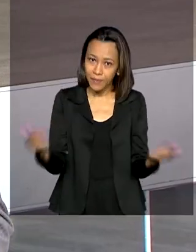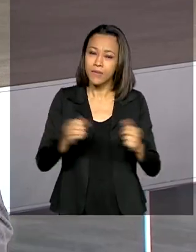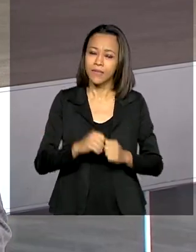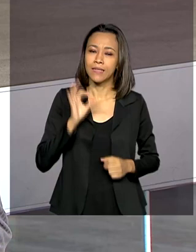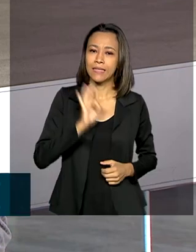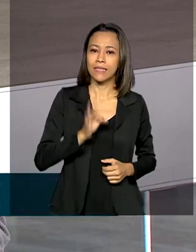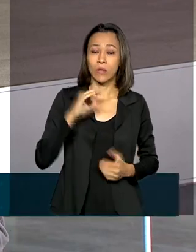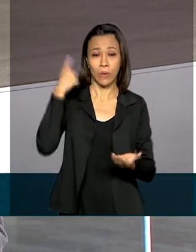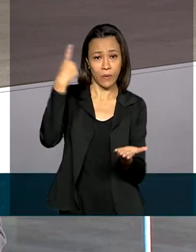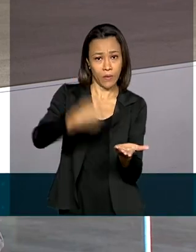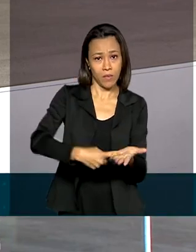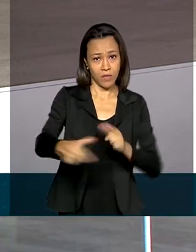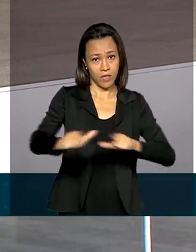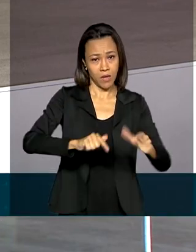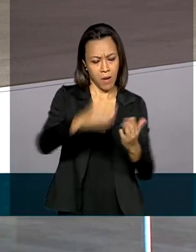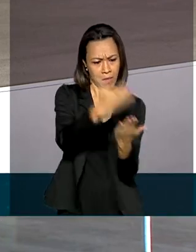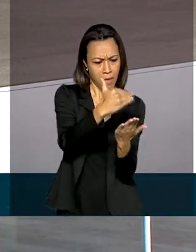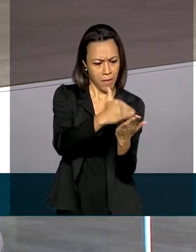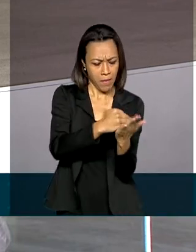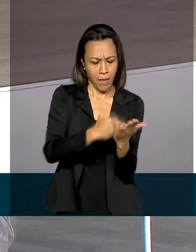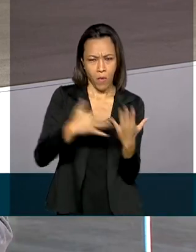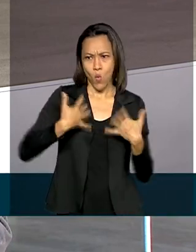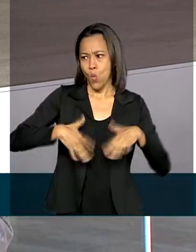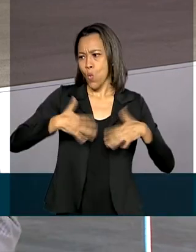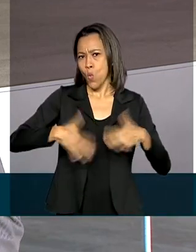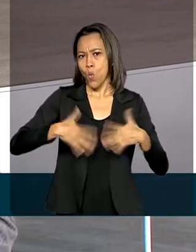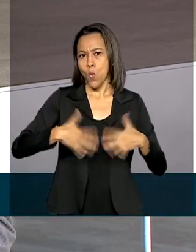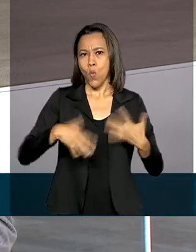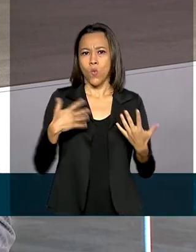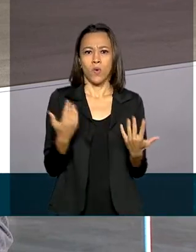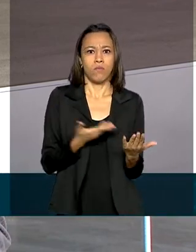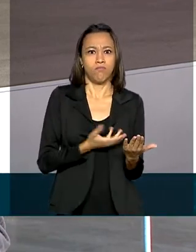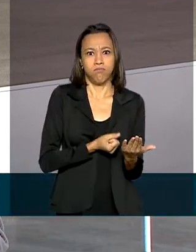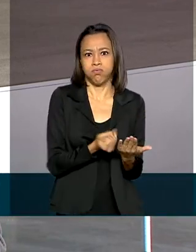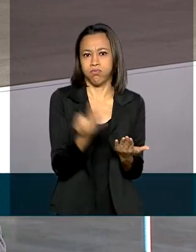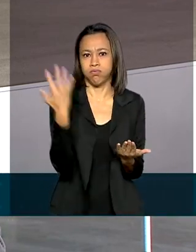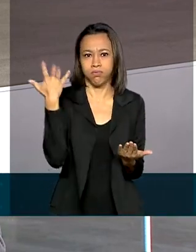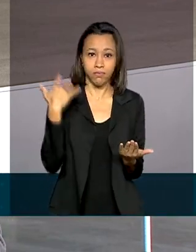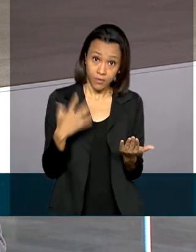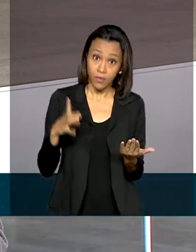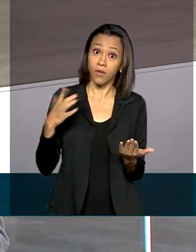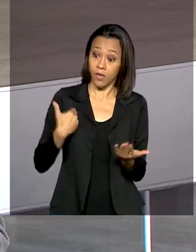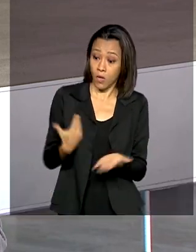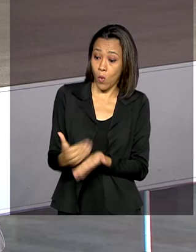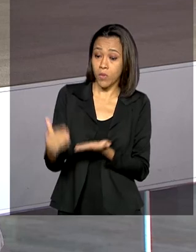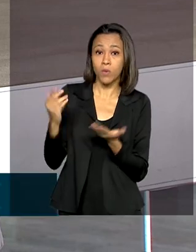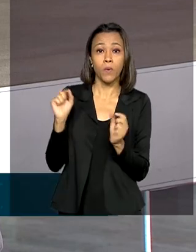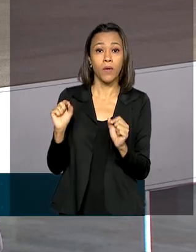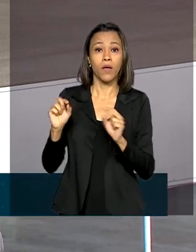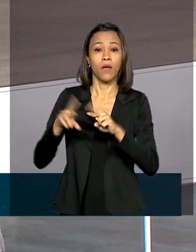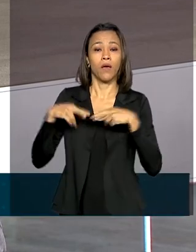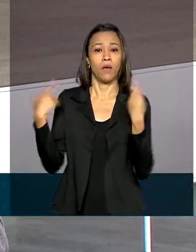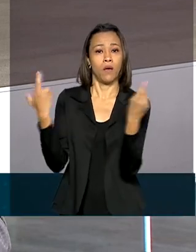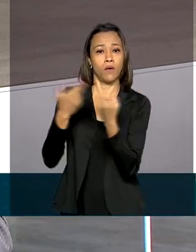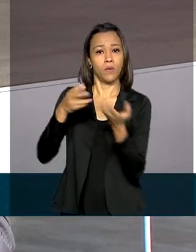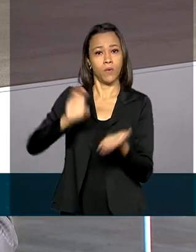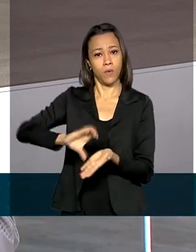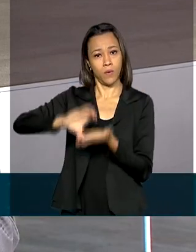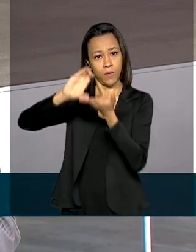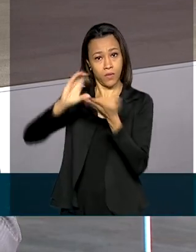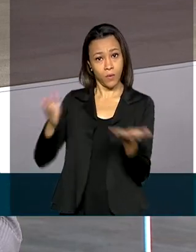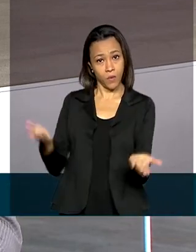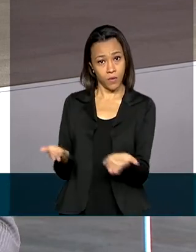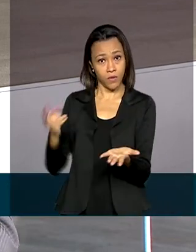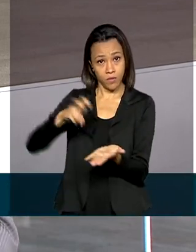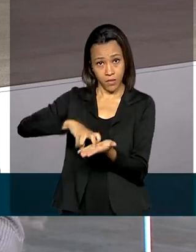a agenda do presidente está cheia hoje e começou, como você disse, com a reunião do Conselho de Governo nesta manhã. Esse